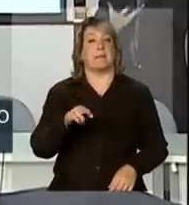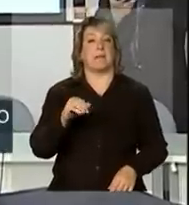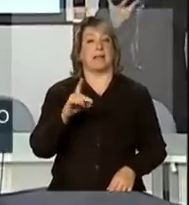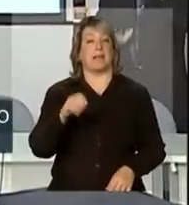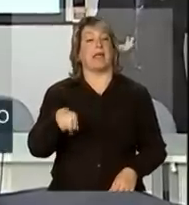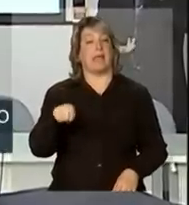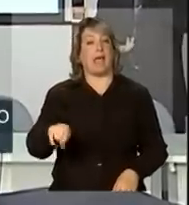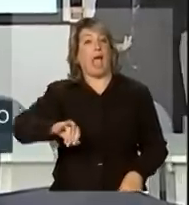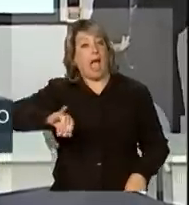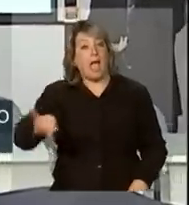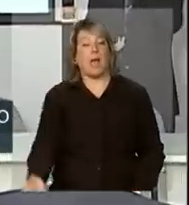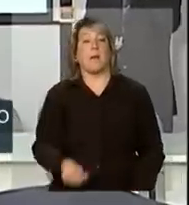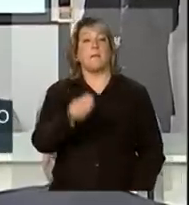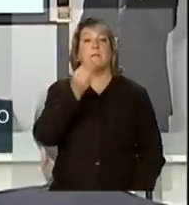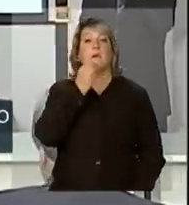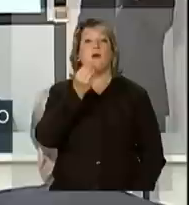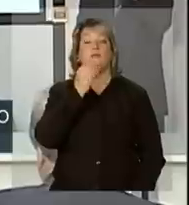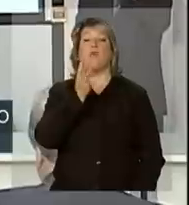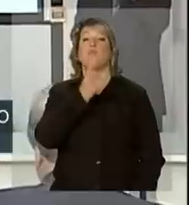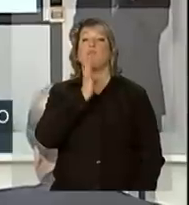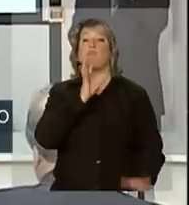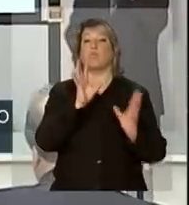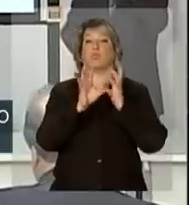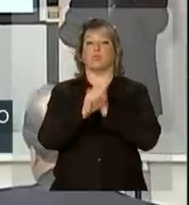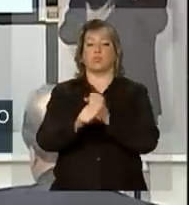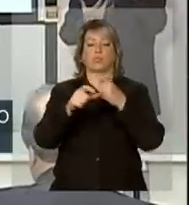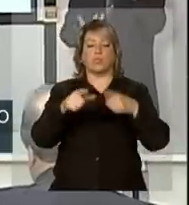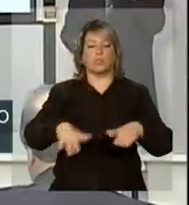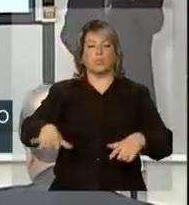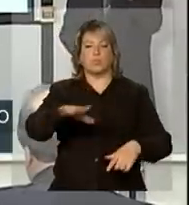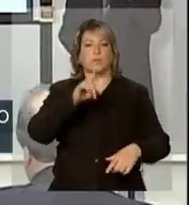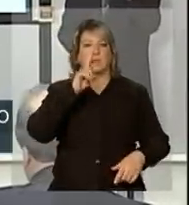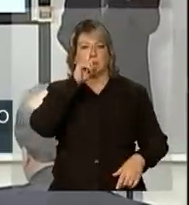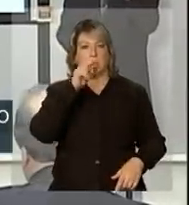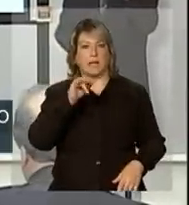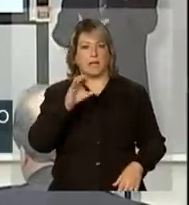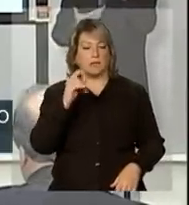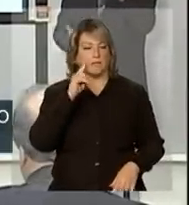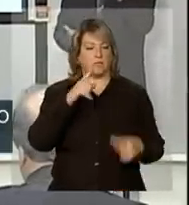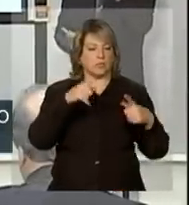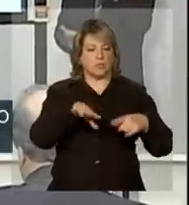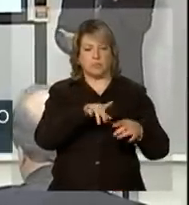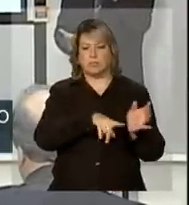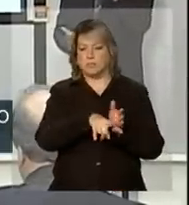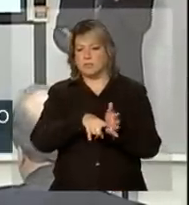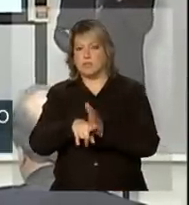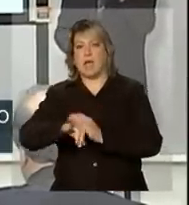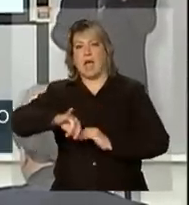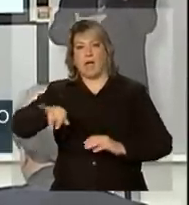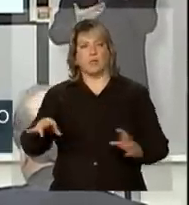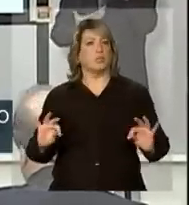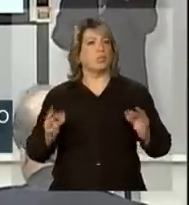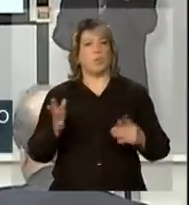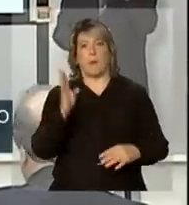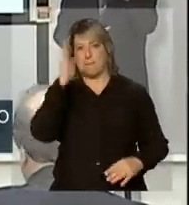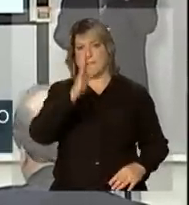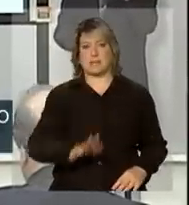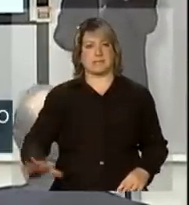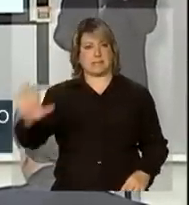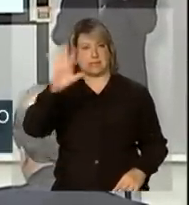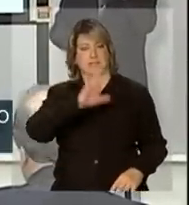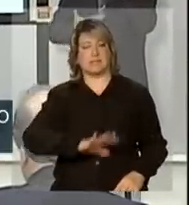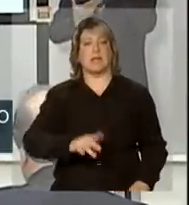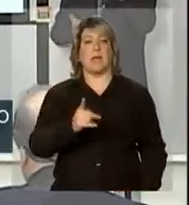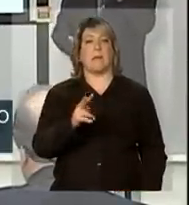Semadem aproveita a base de conhecimentos de áreas de risco, aproveita toda a rede existente no Brasil de previsão